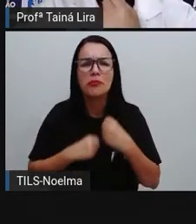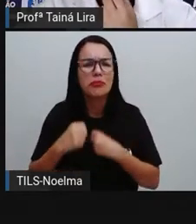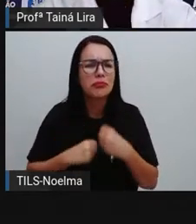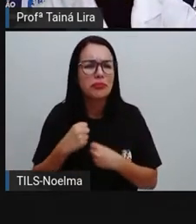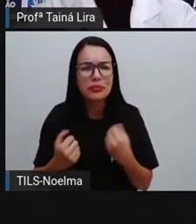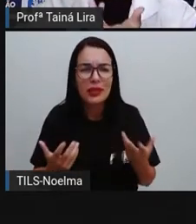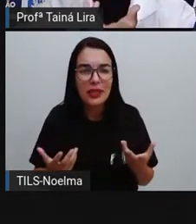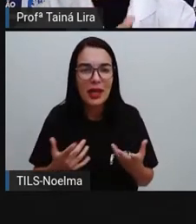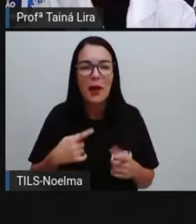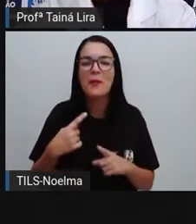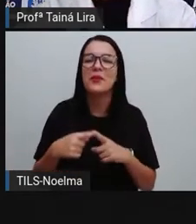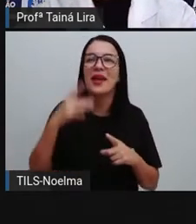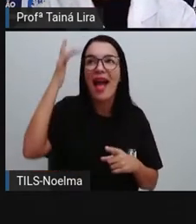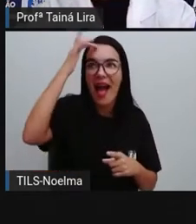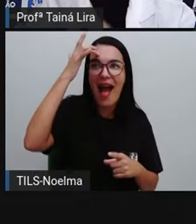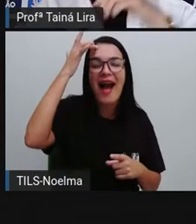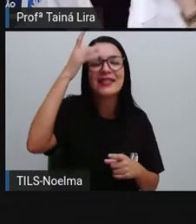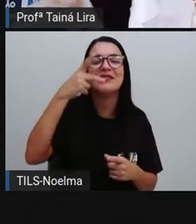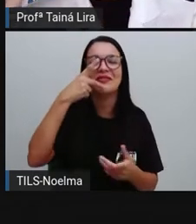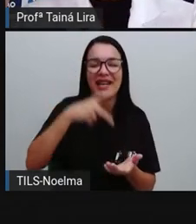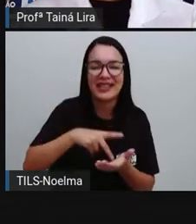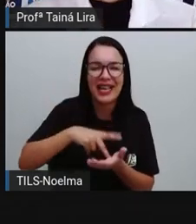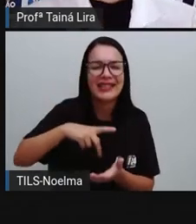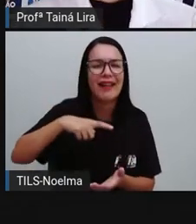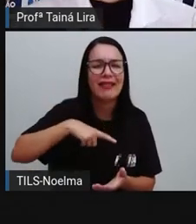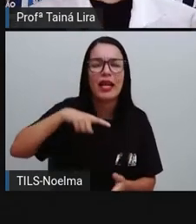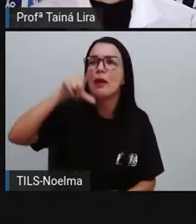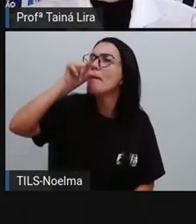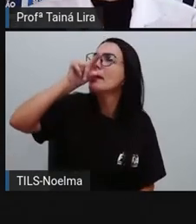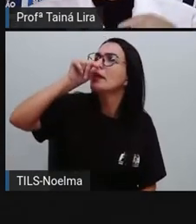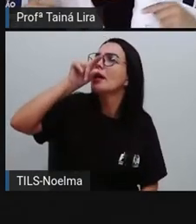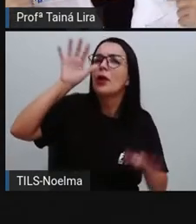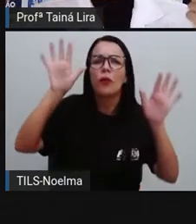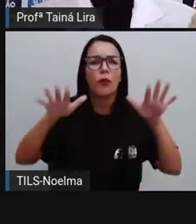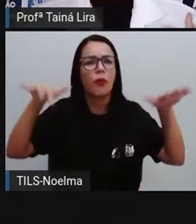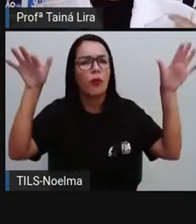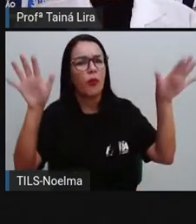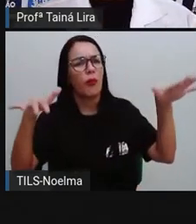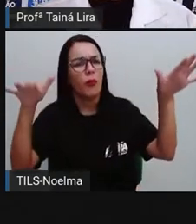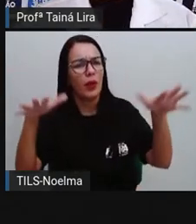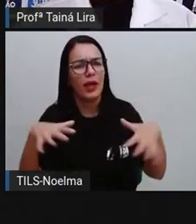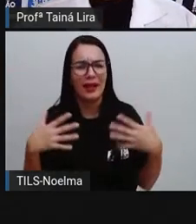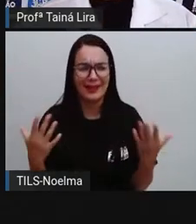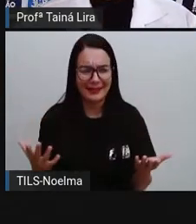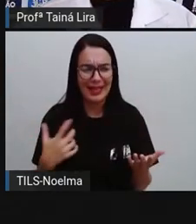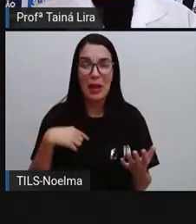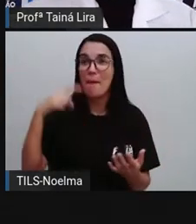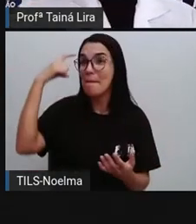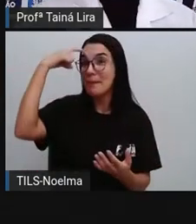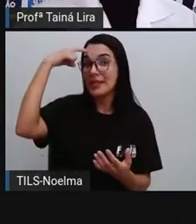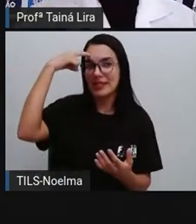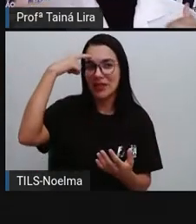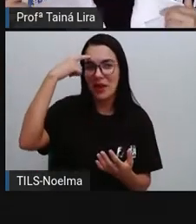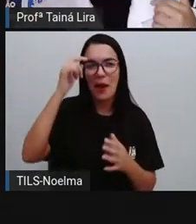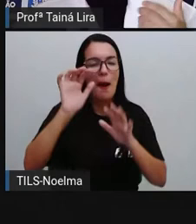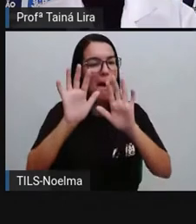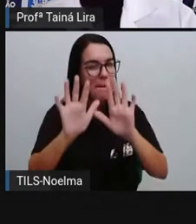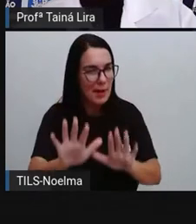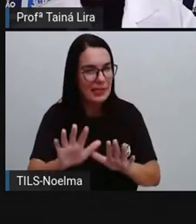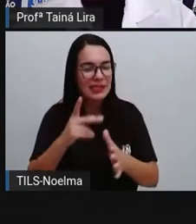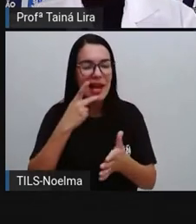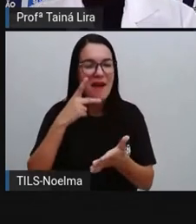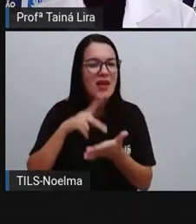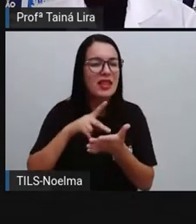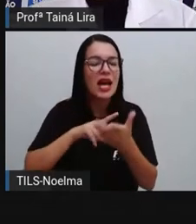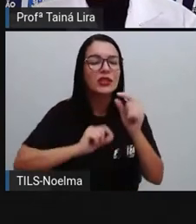Eles acham que tem realmente ali um passarinho voando, né? Em cima da cabeça deles. Na verdade, quando